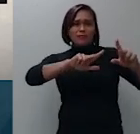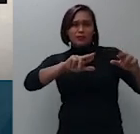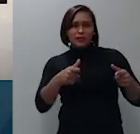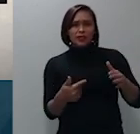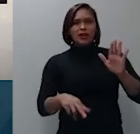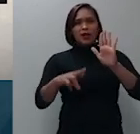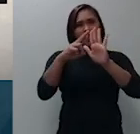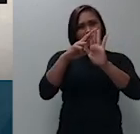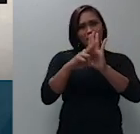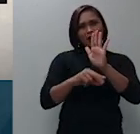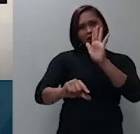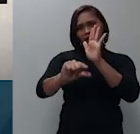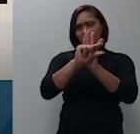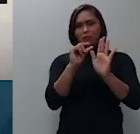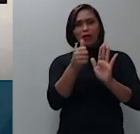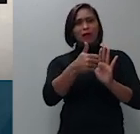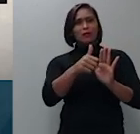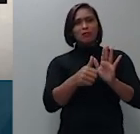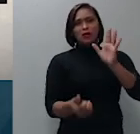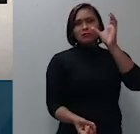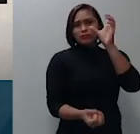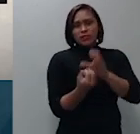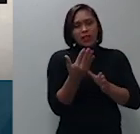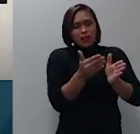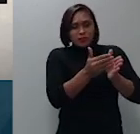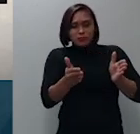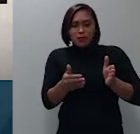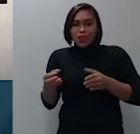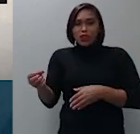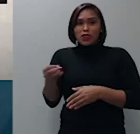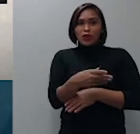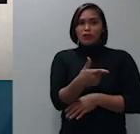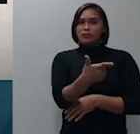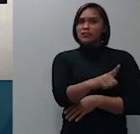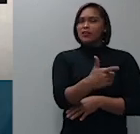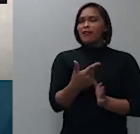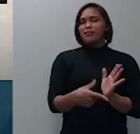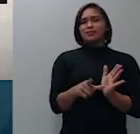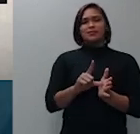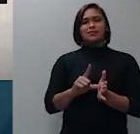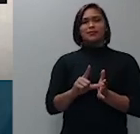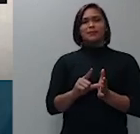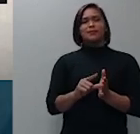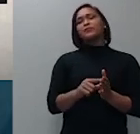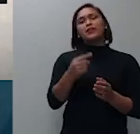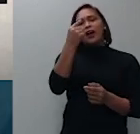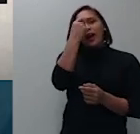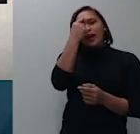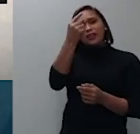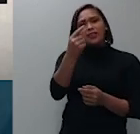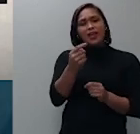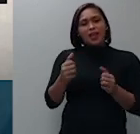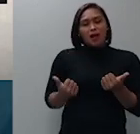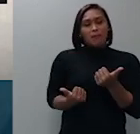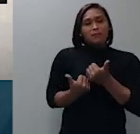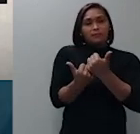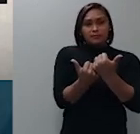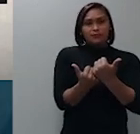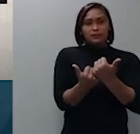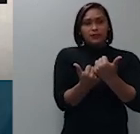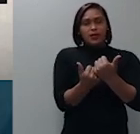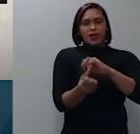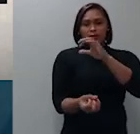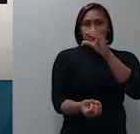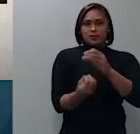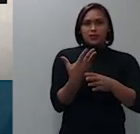eles criaram um prazo novo que não tinha antes a ideia era colaborar criar cooperação